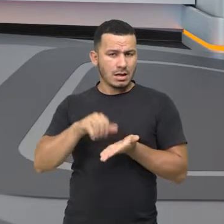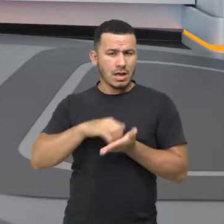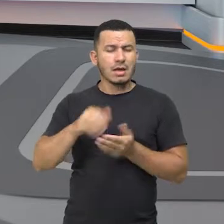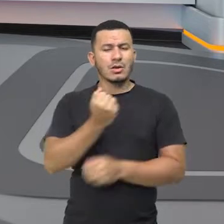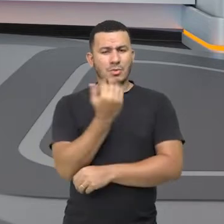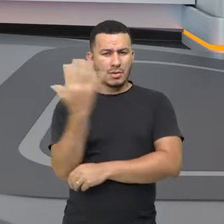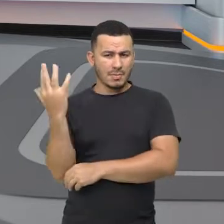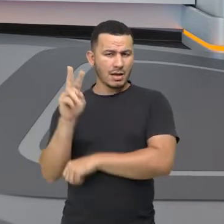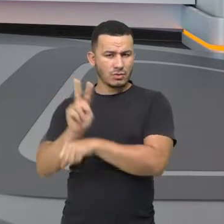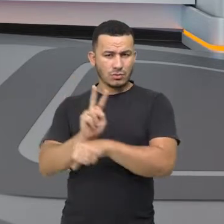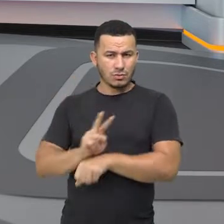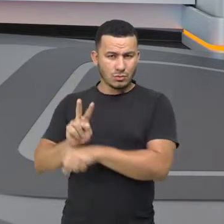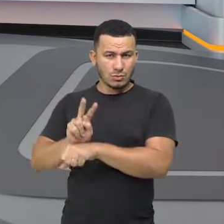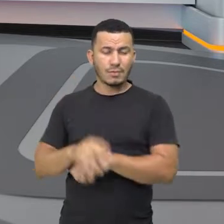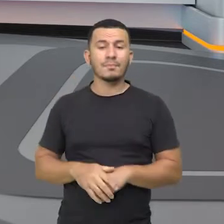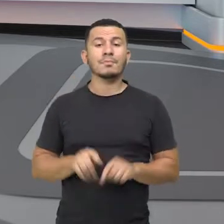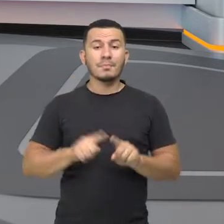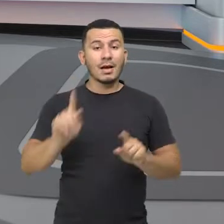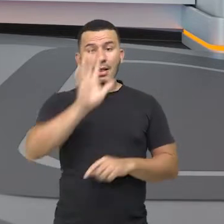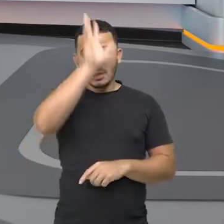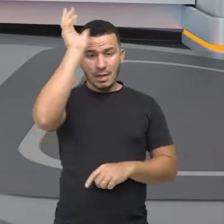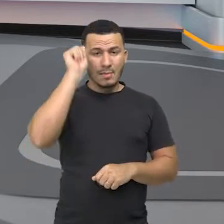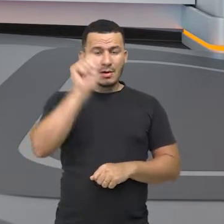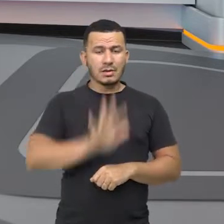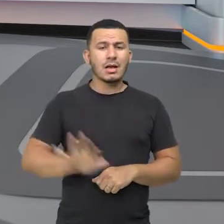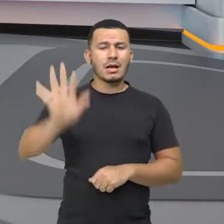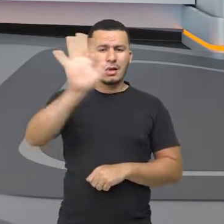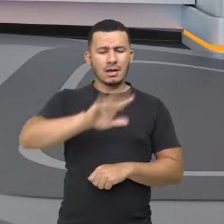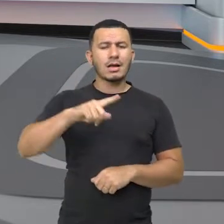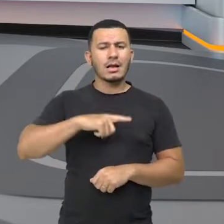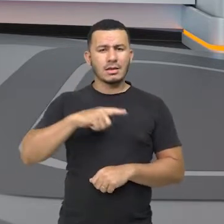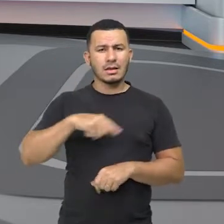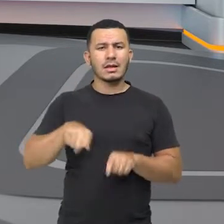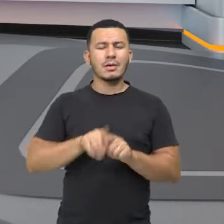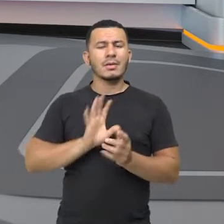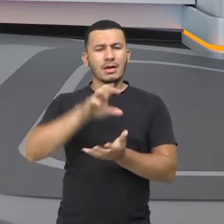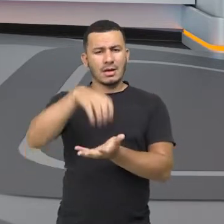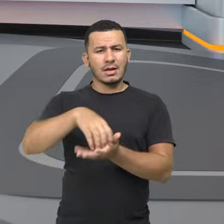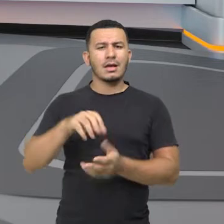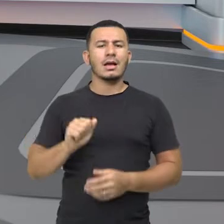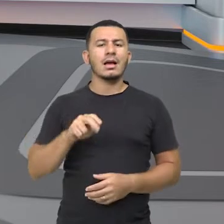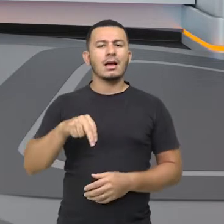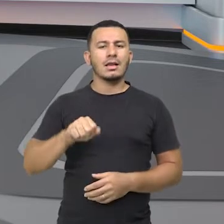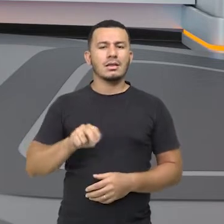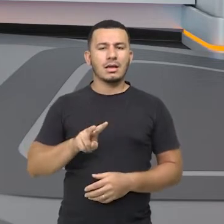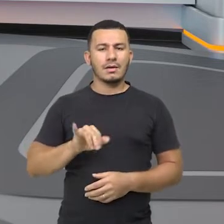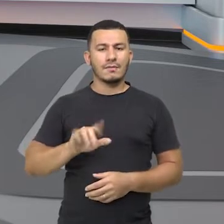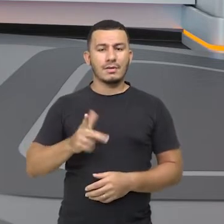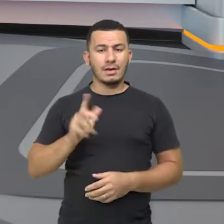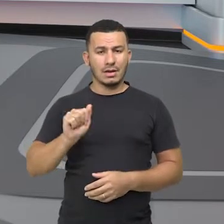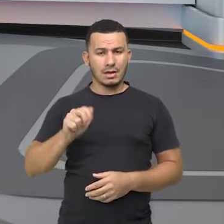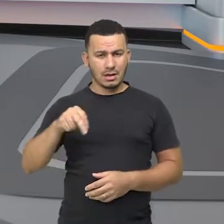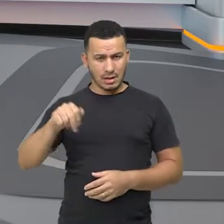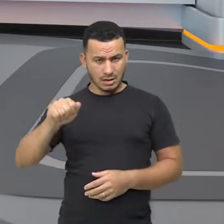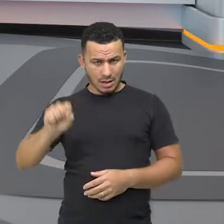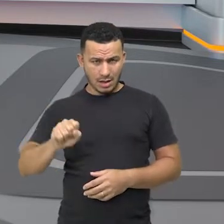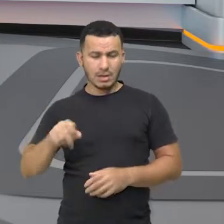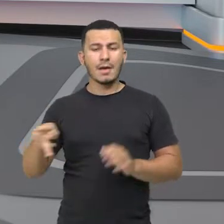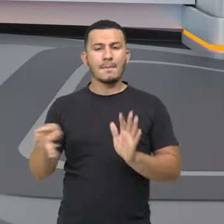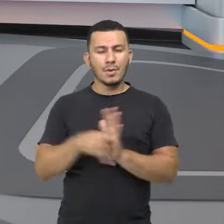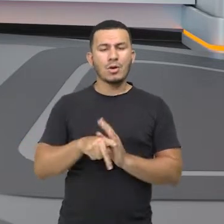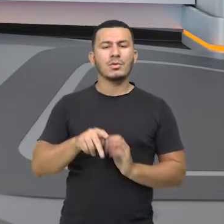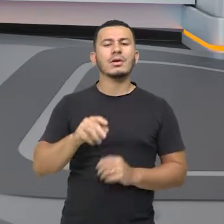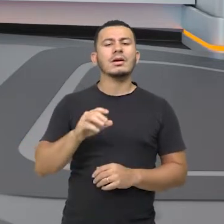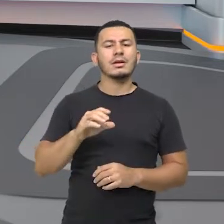Meio Ambiente. Mas também no Amazonas, nós temos o Parque Nacional das Anavilhanas. Quem é que vai estar administrando? Já é o